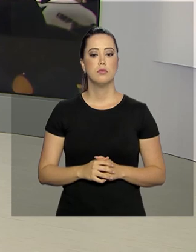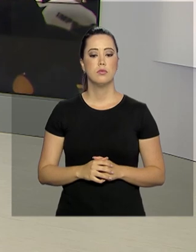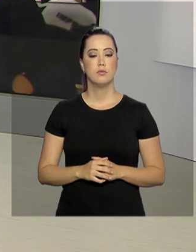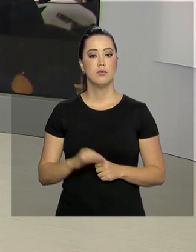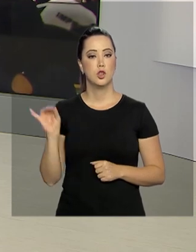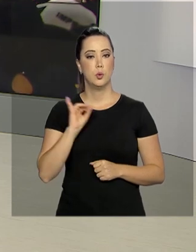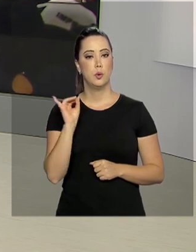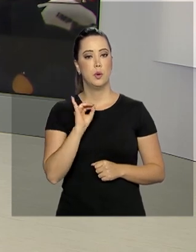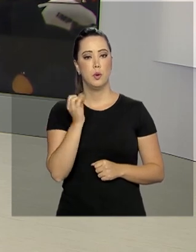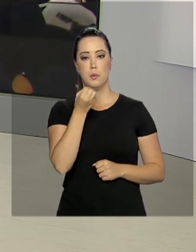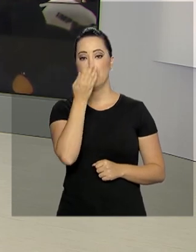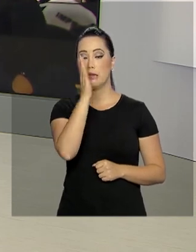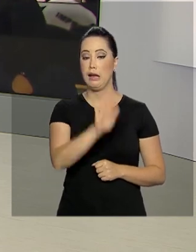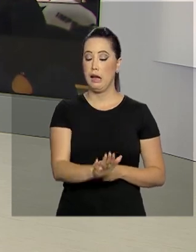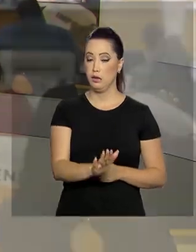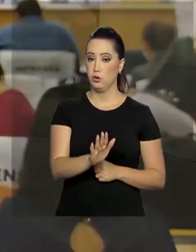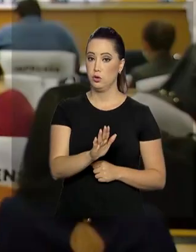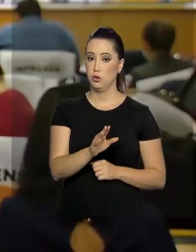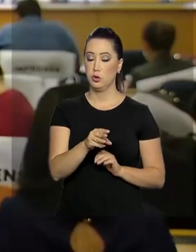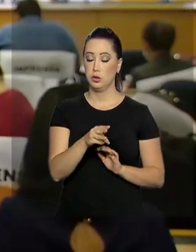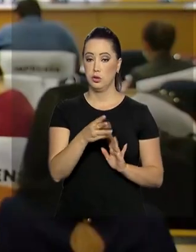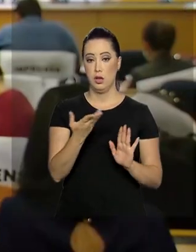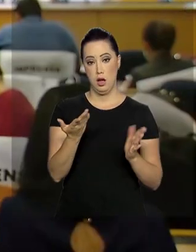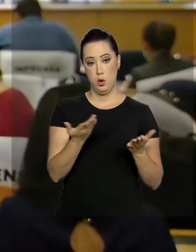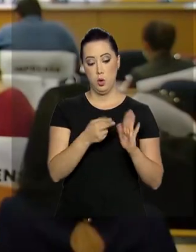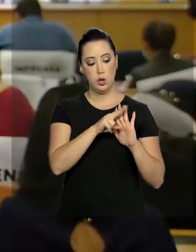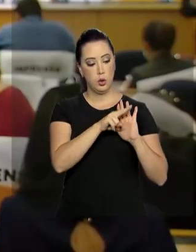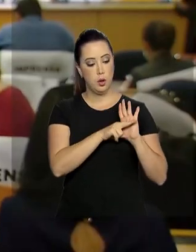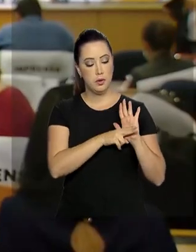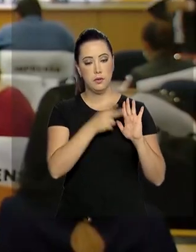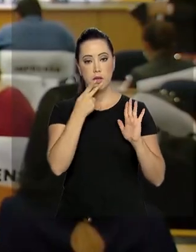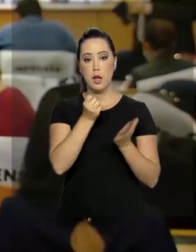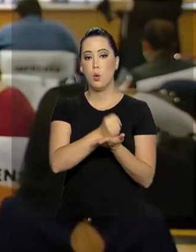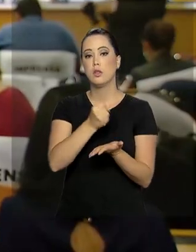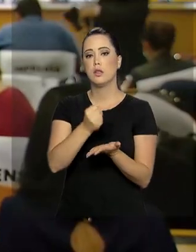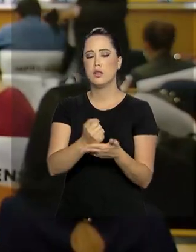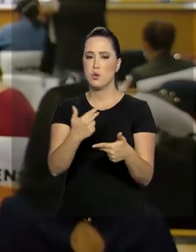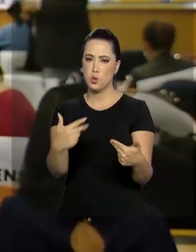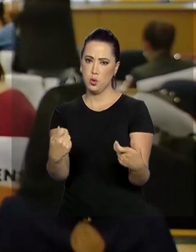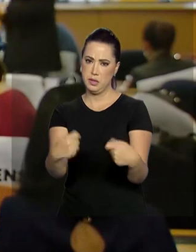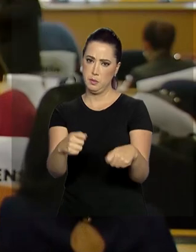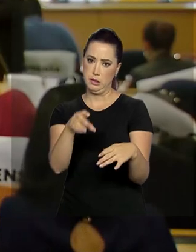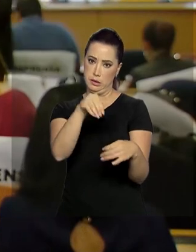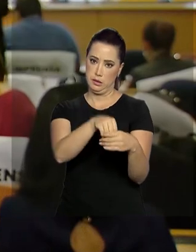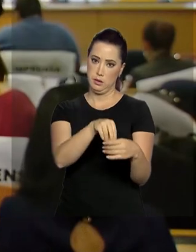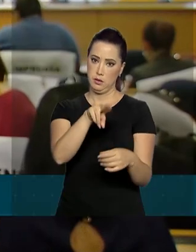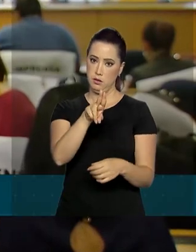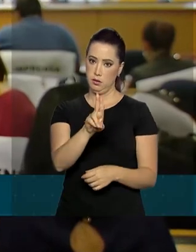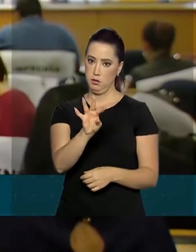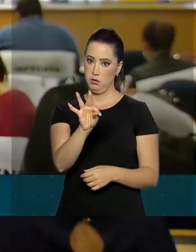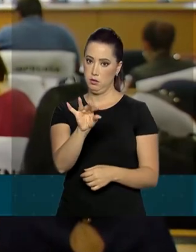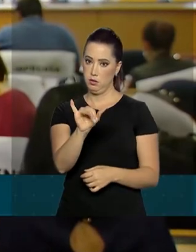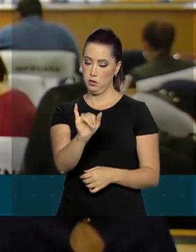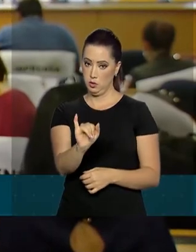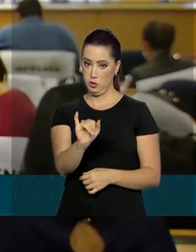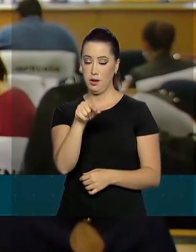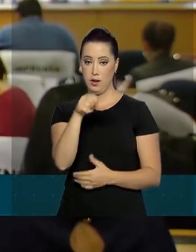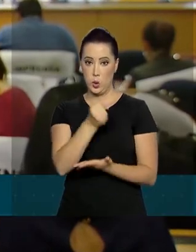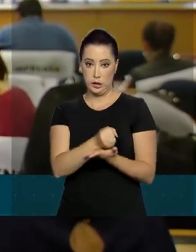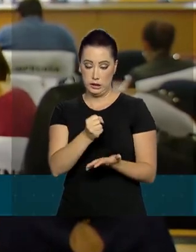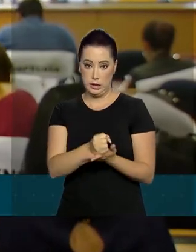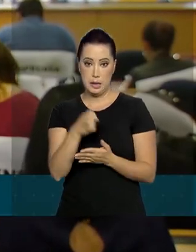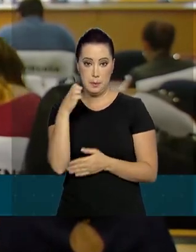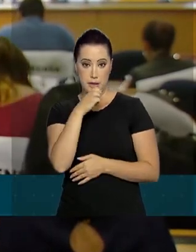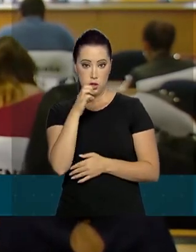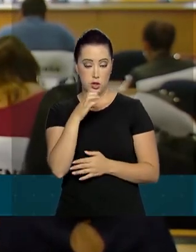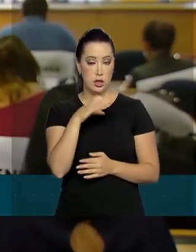Olá, Roberto. Boa tarde. A medida diz que a contratação de equipamentos para leitos de UTI será feita de forma emergencial. As